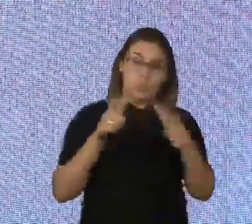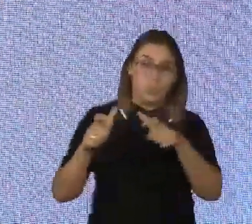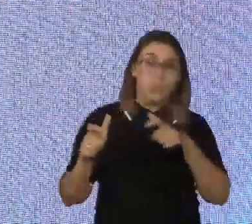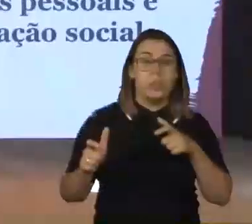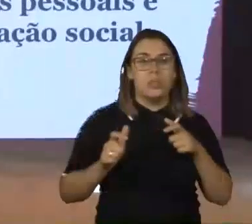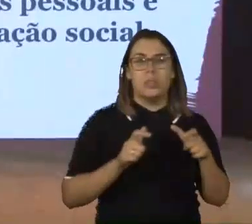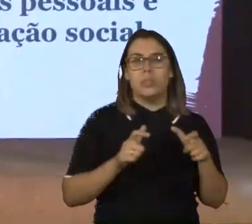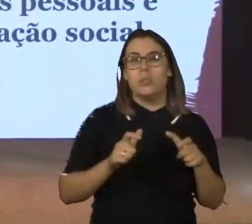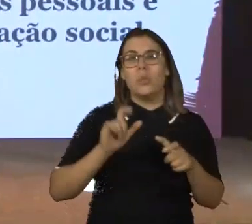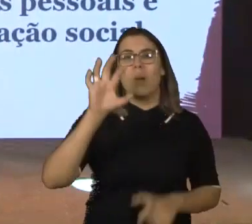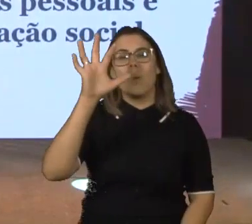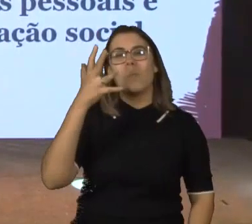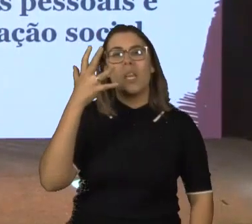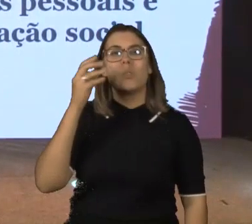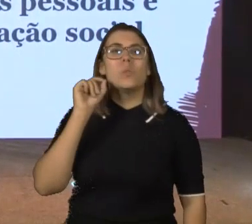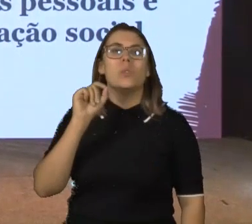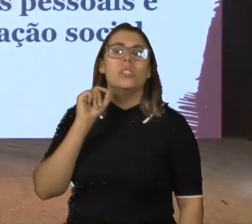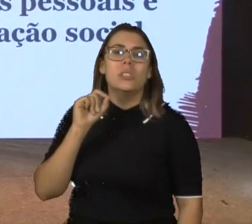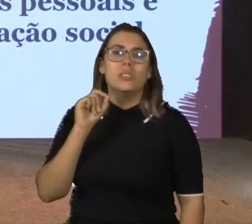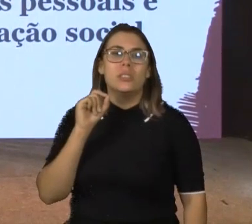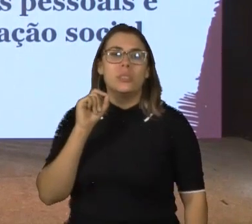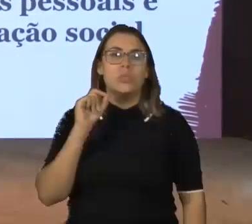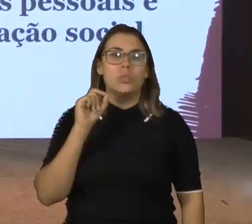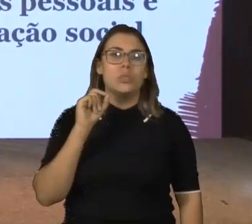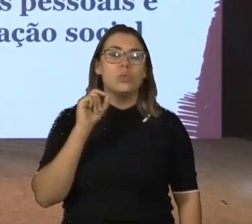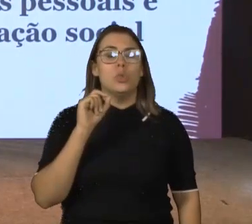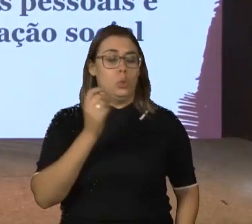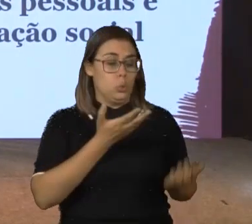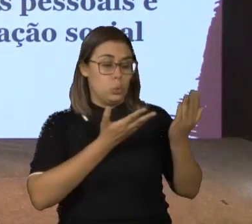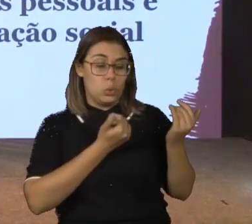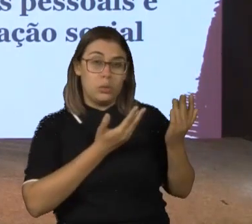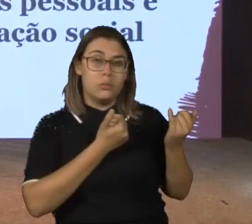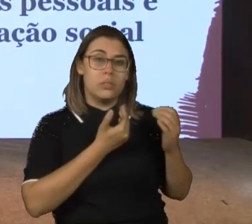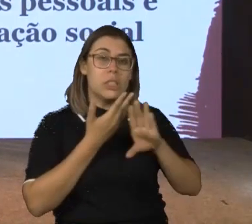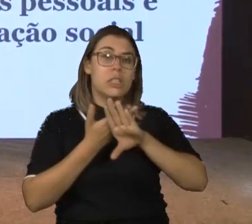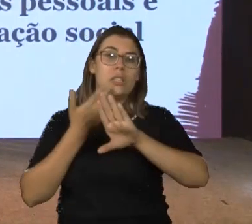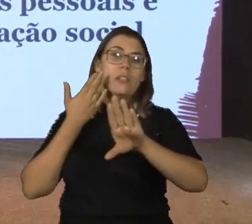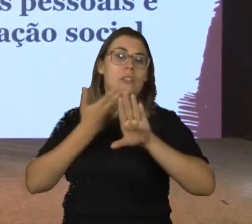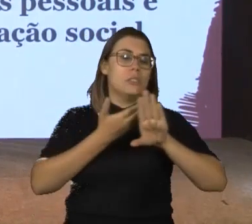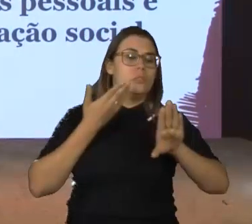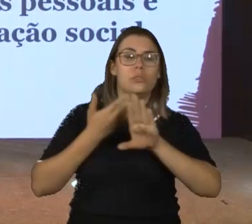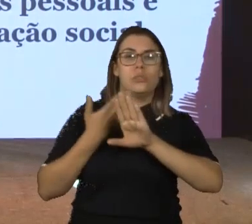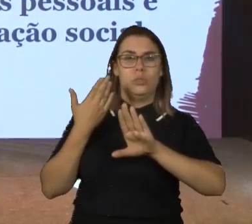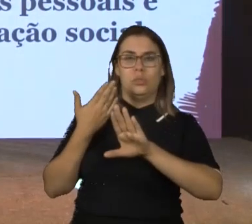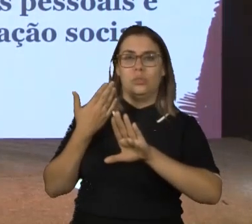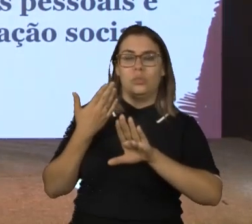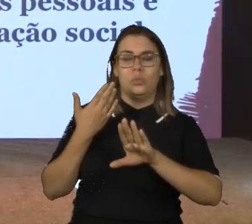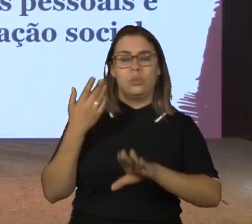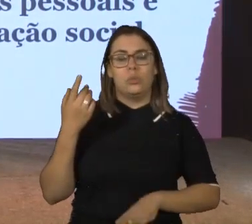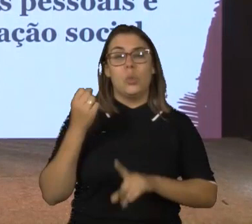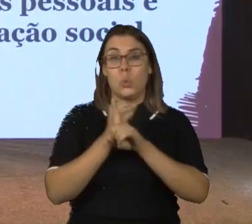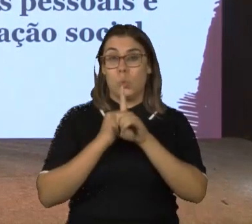vulnerabilidade faz com que as jovens e os jovens se distanciem do convívio social. Eu